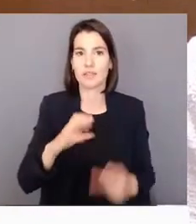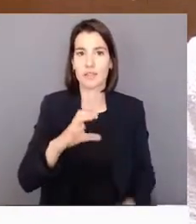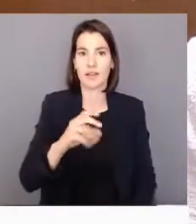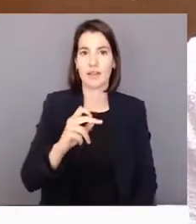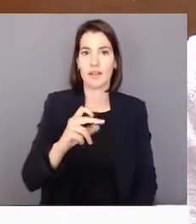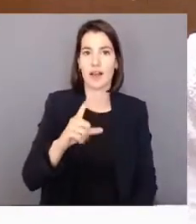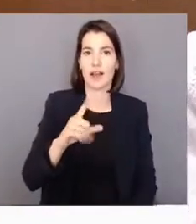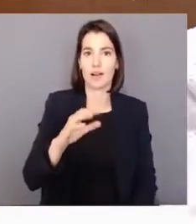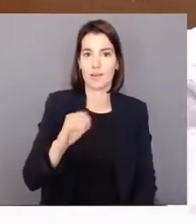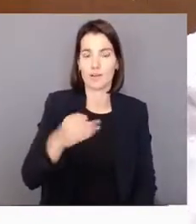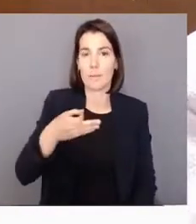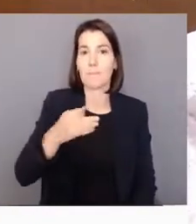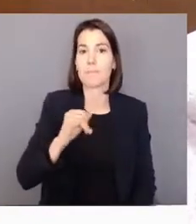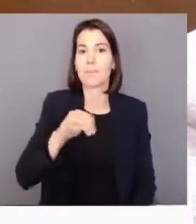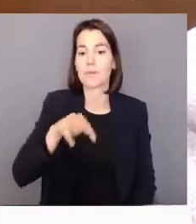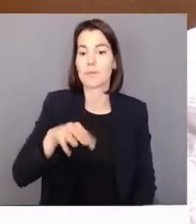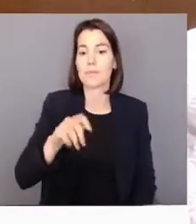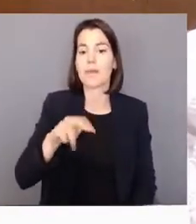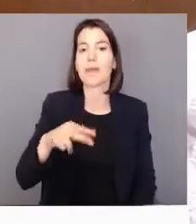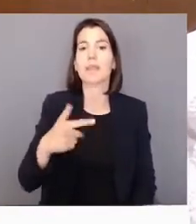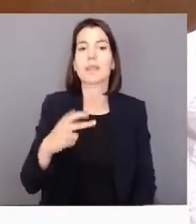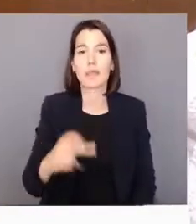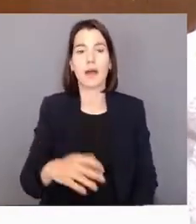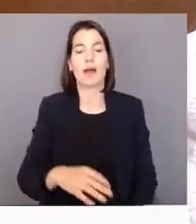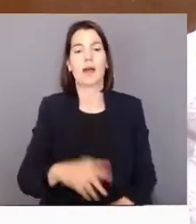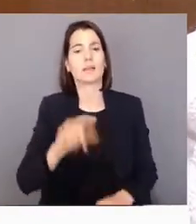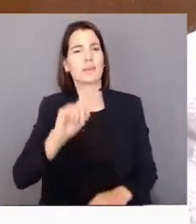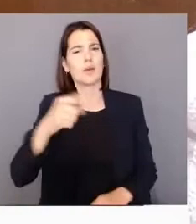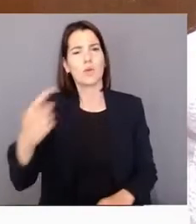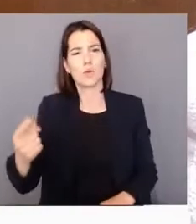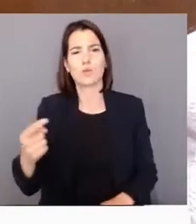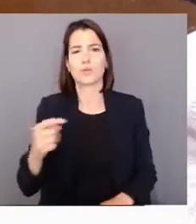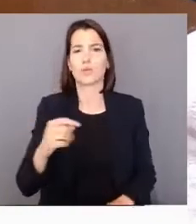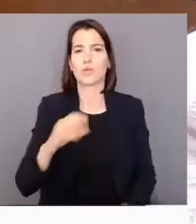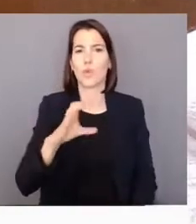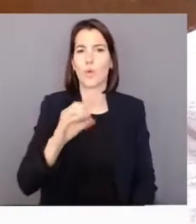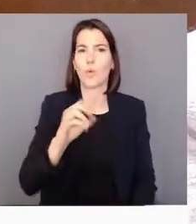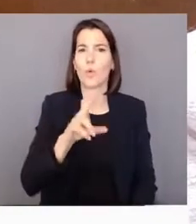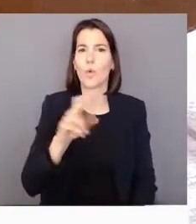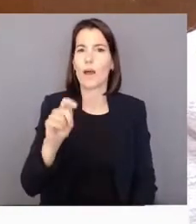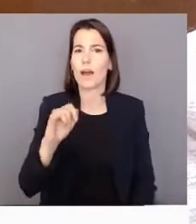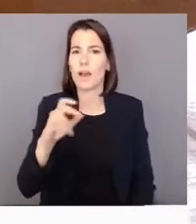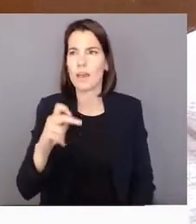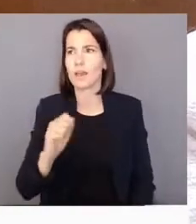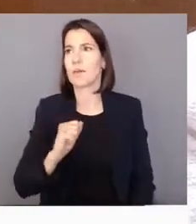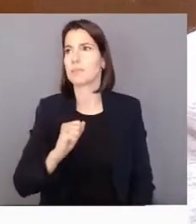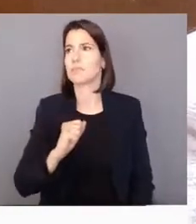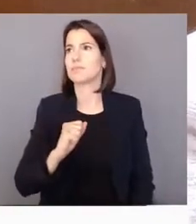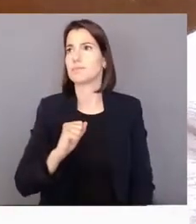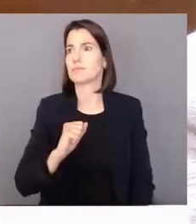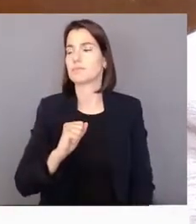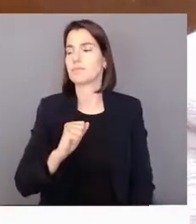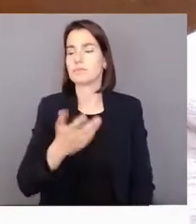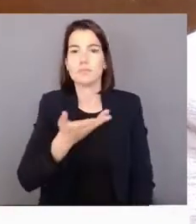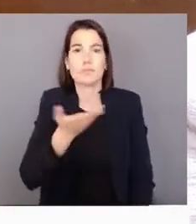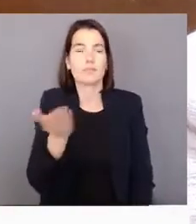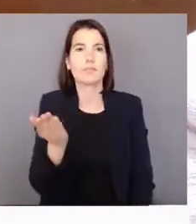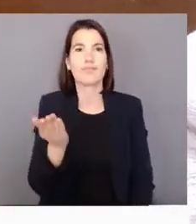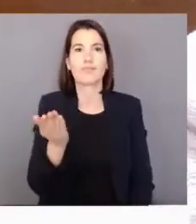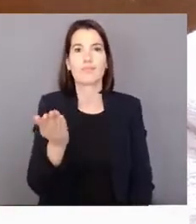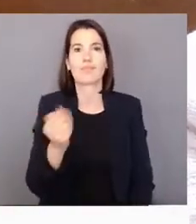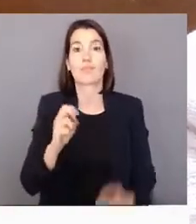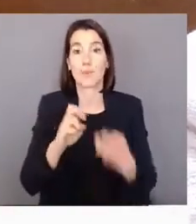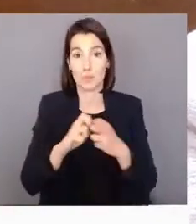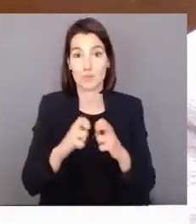enfim, e outros, o Macário Correia... E, portanto, o problema do